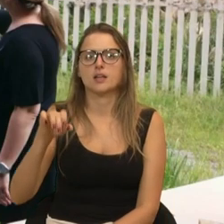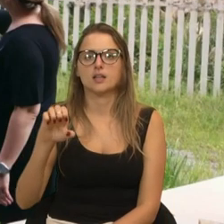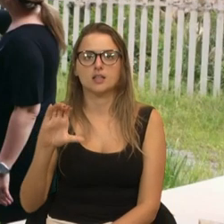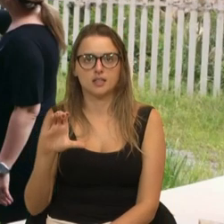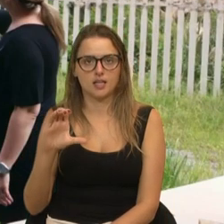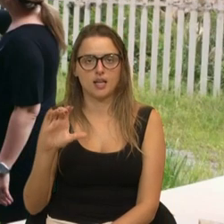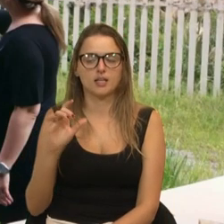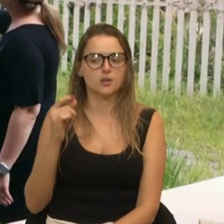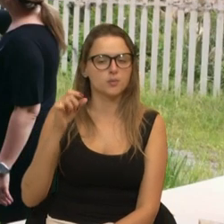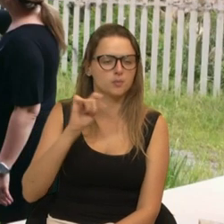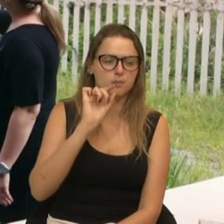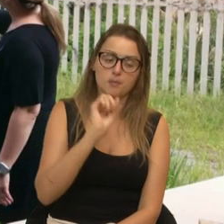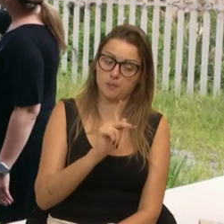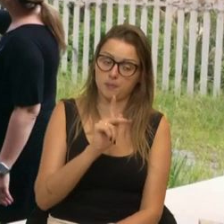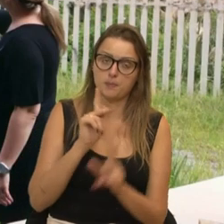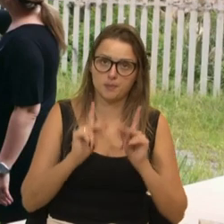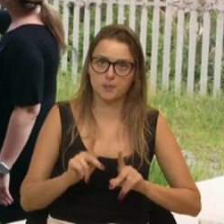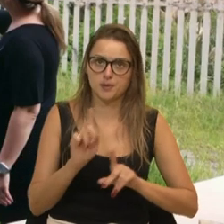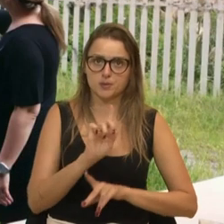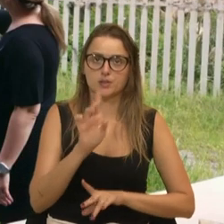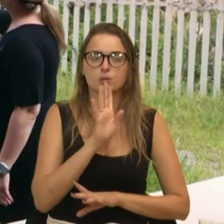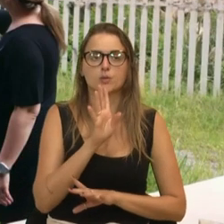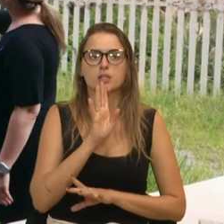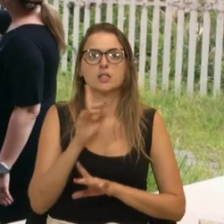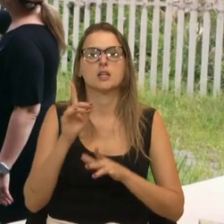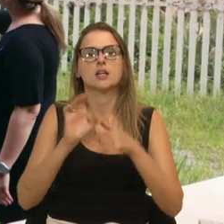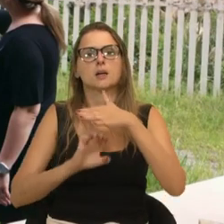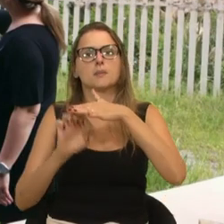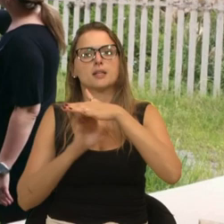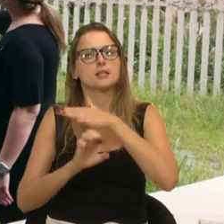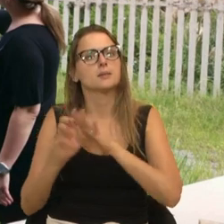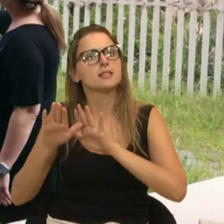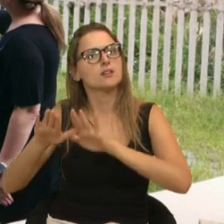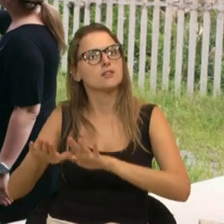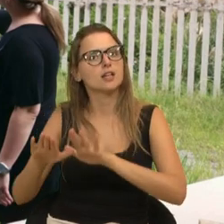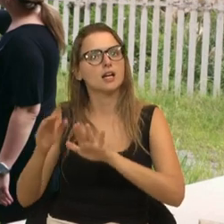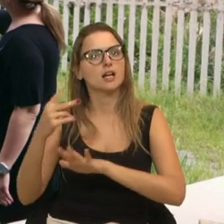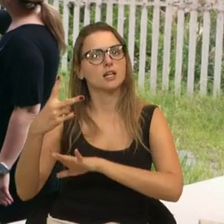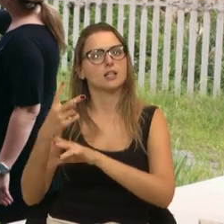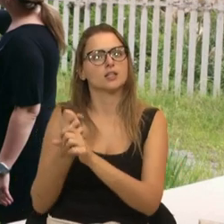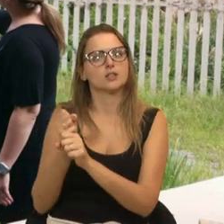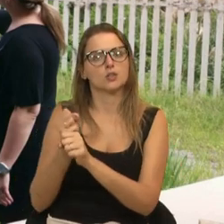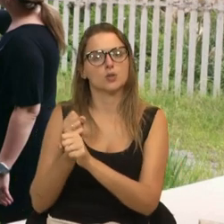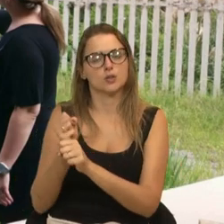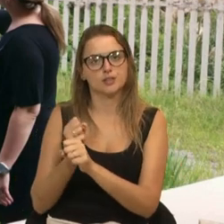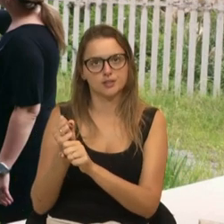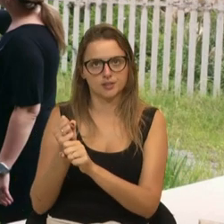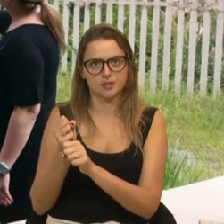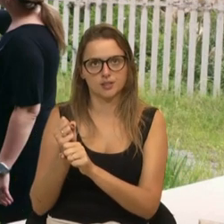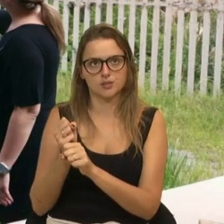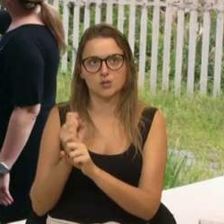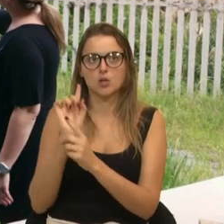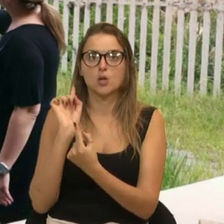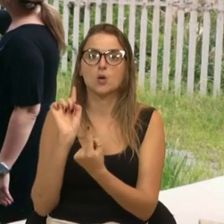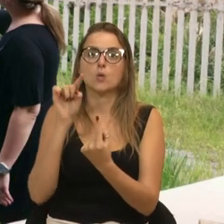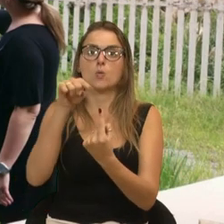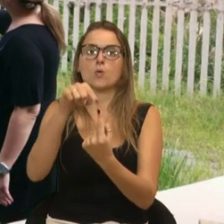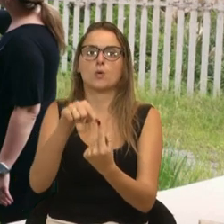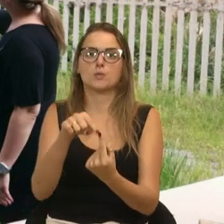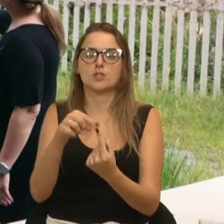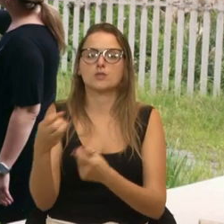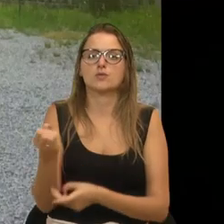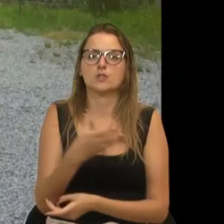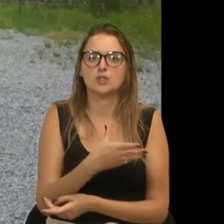para quem não conhece, para que as empresas possam ficar lá instaladas por até dois anos, no máximo, com o objetivo de surgir novas